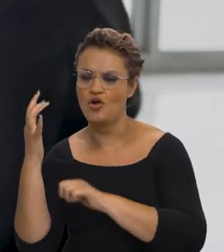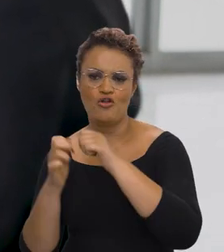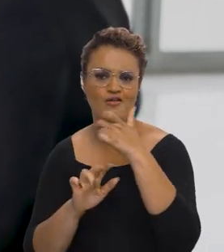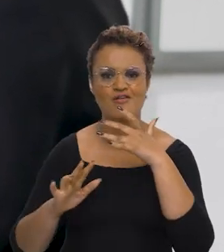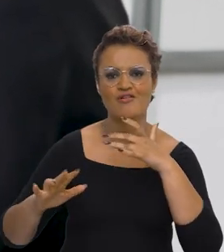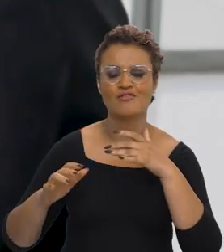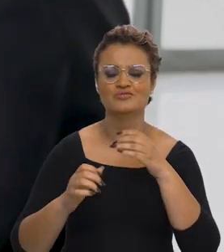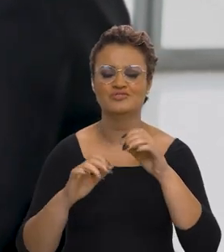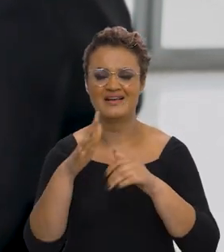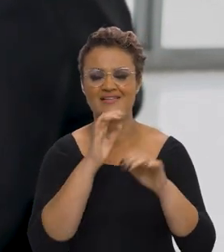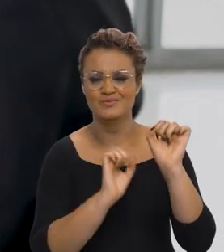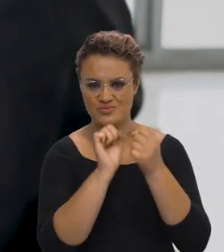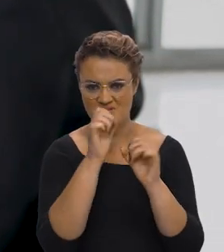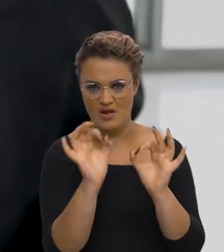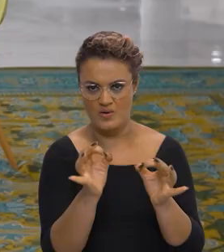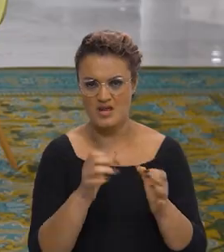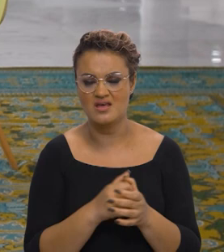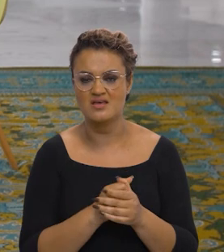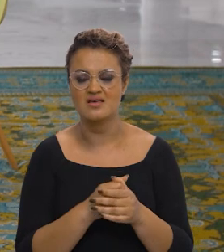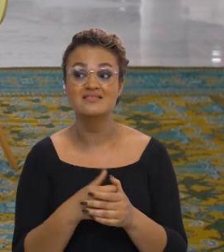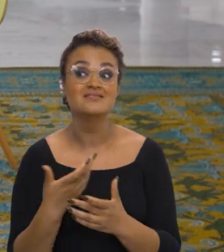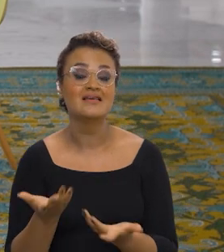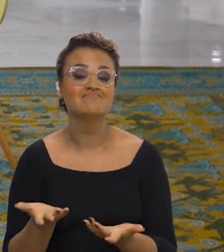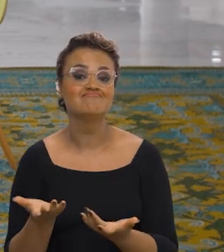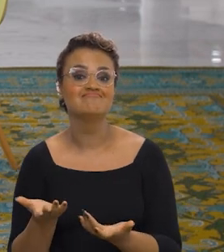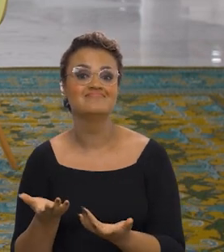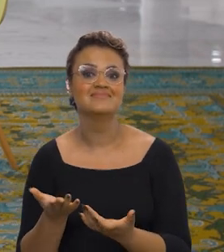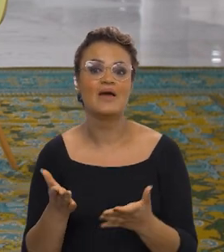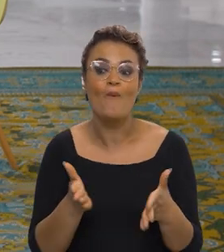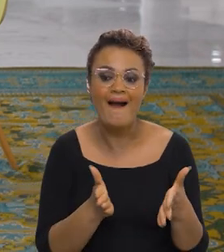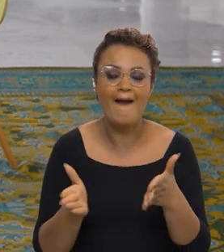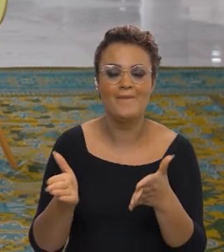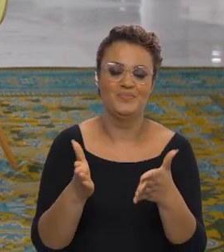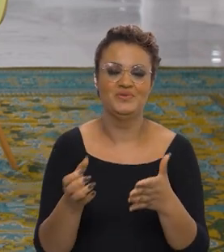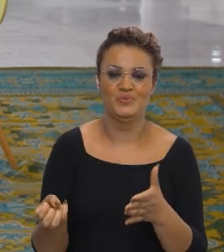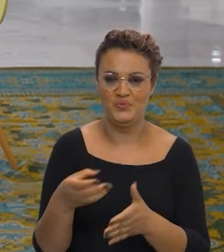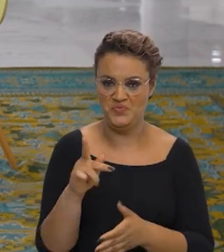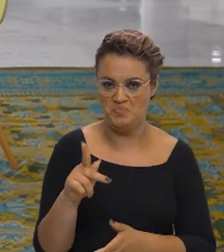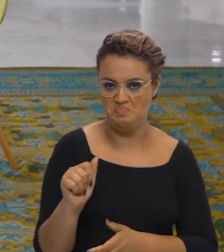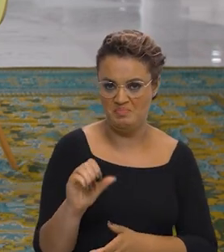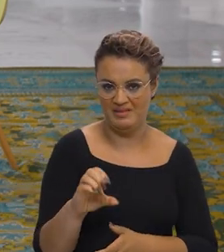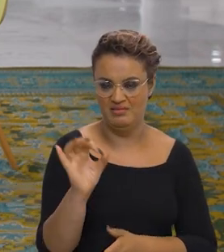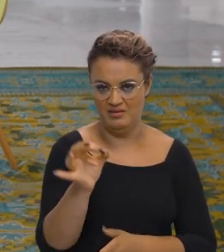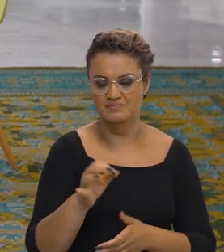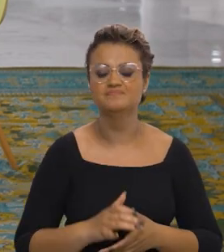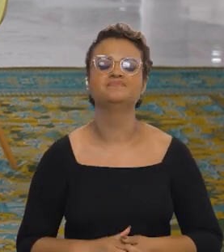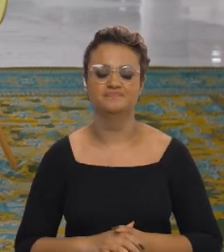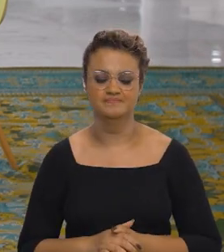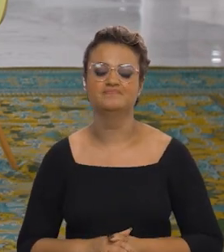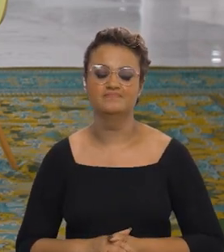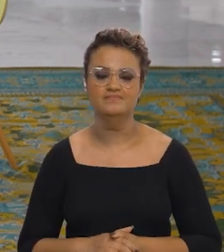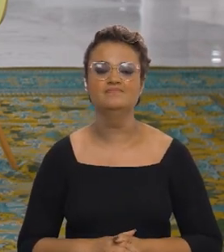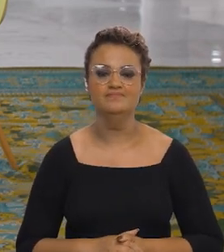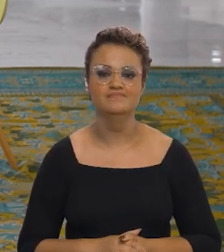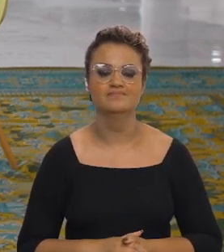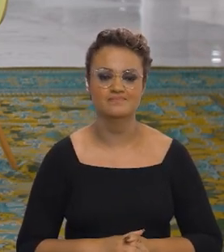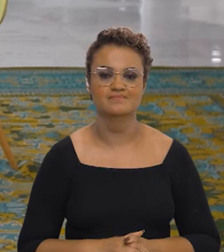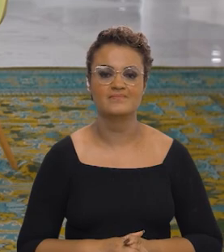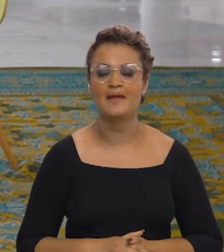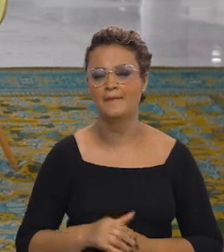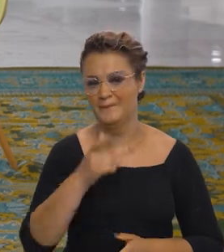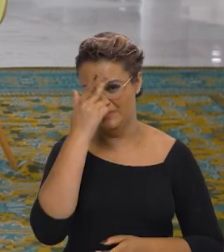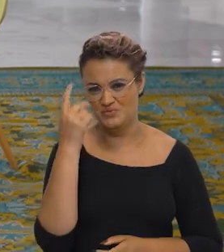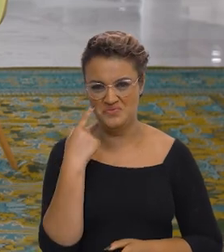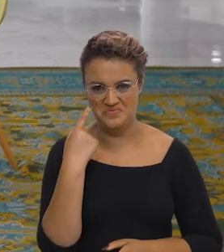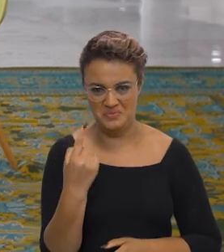ecológica, Industrialização. Essa, vamos dizer, que é o norte desse novo PAC? Exato. As